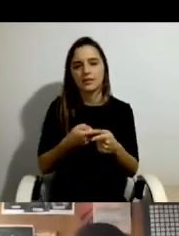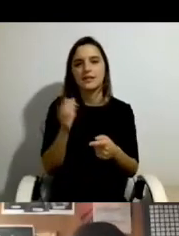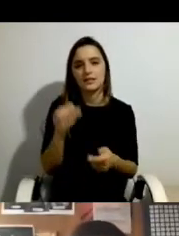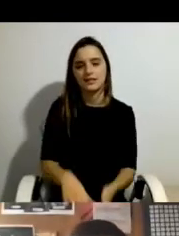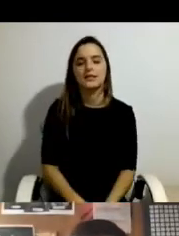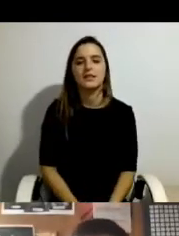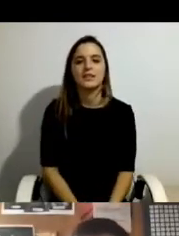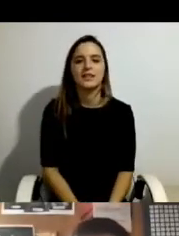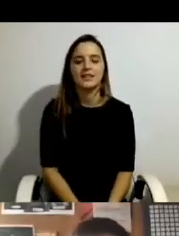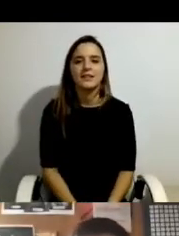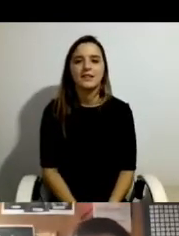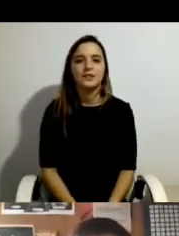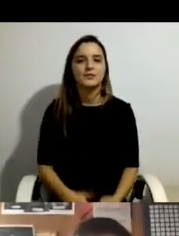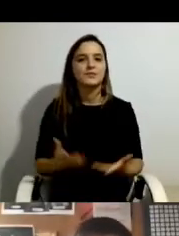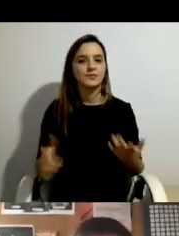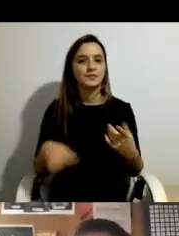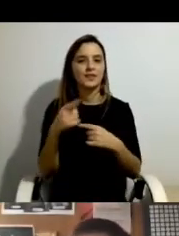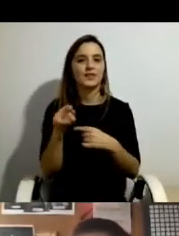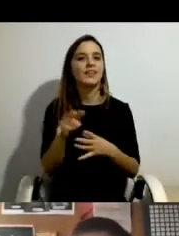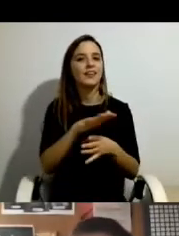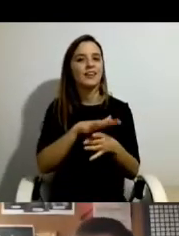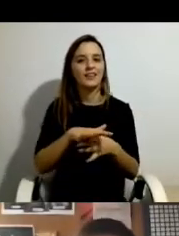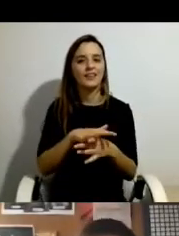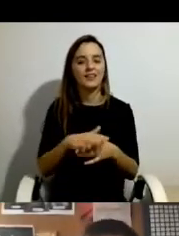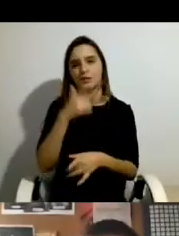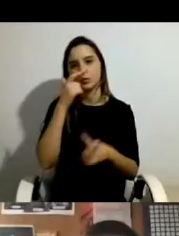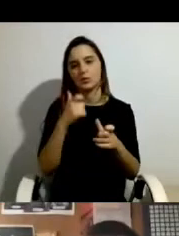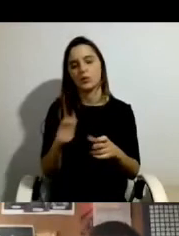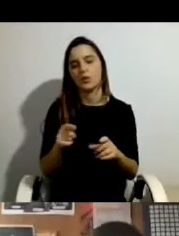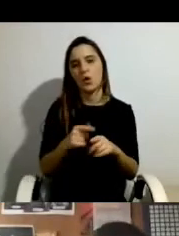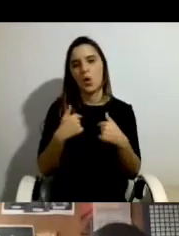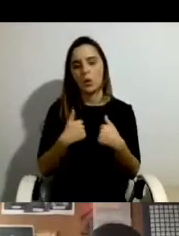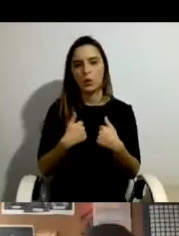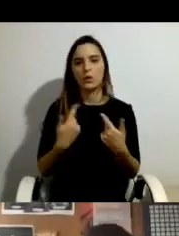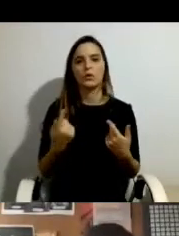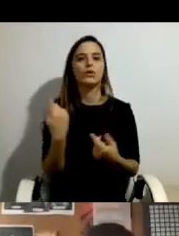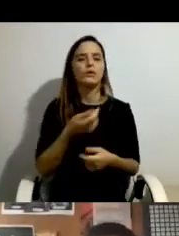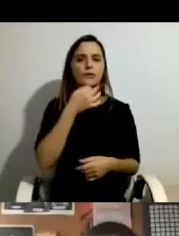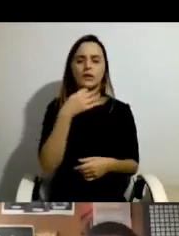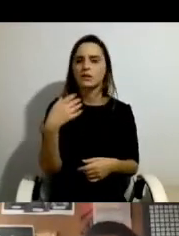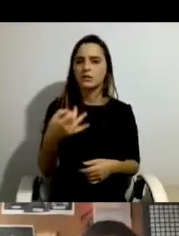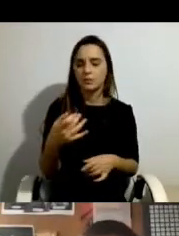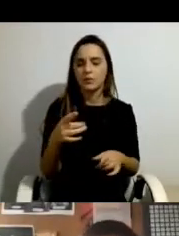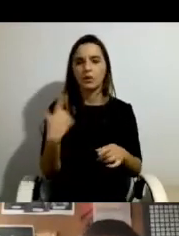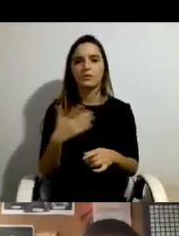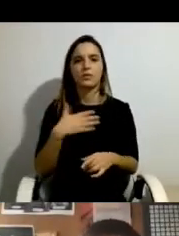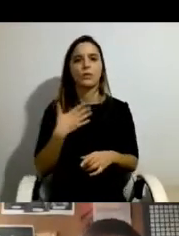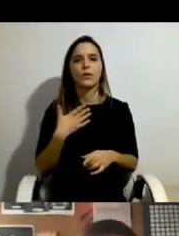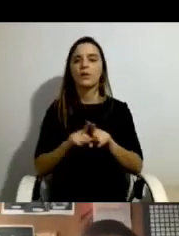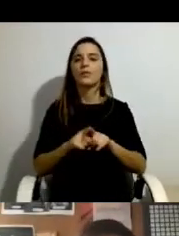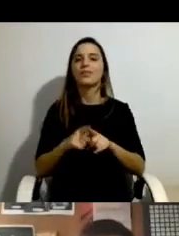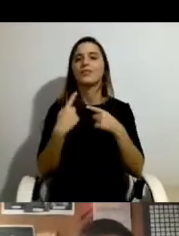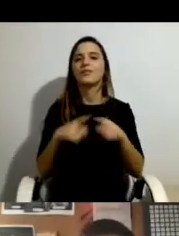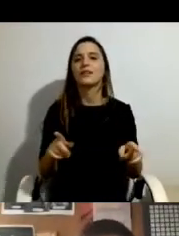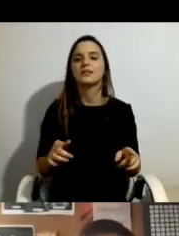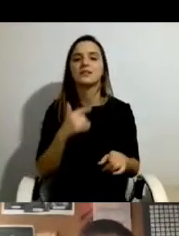E, depois, aqui esta dimensão das pessoas como eu, não é? Nós temos estado aqui a falar sempre de nós não queremos diferenciar e não queremos, o que